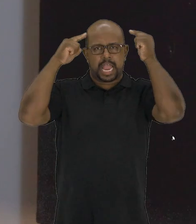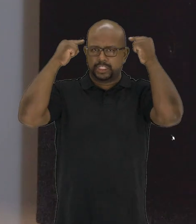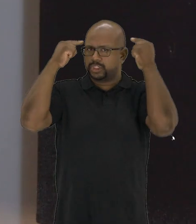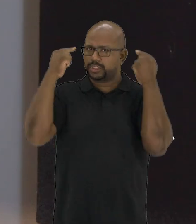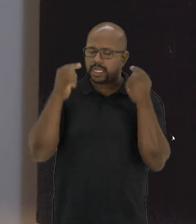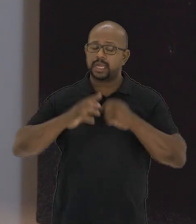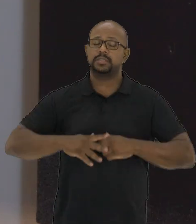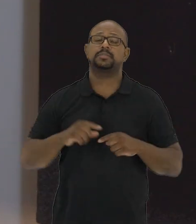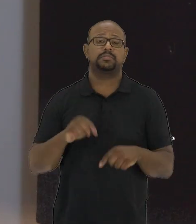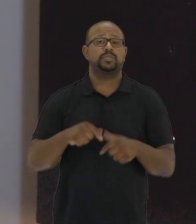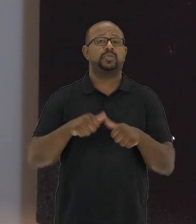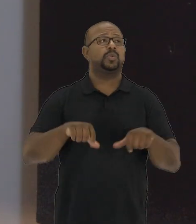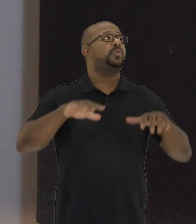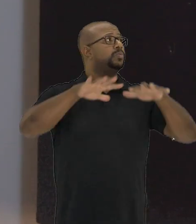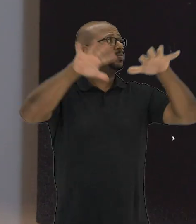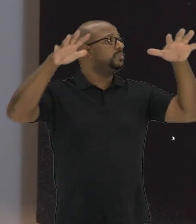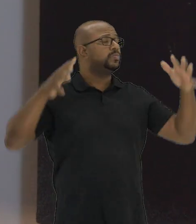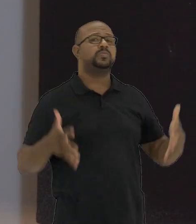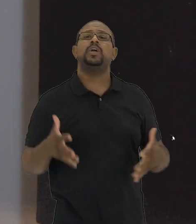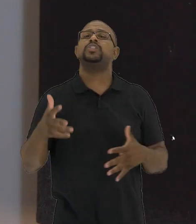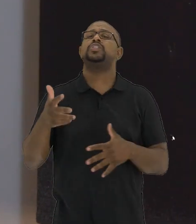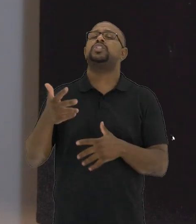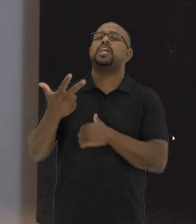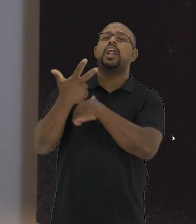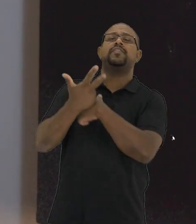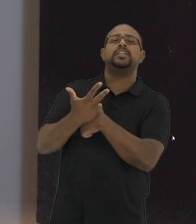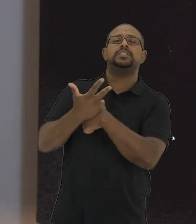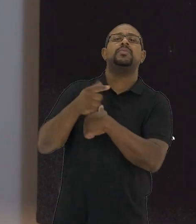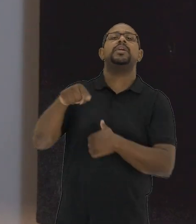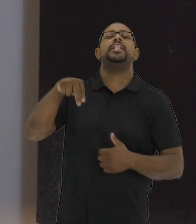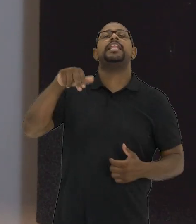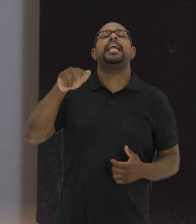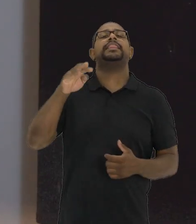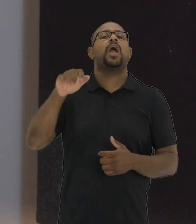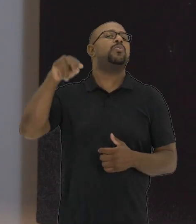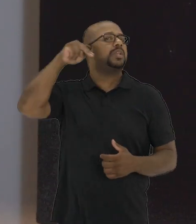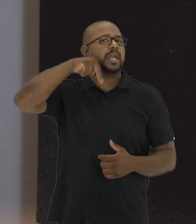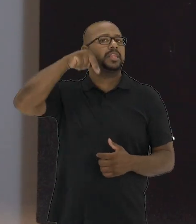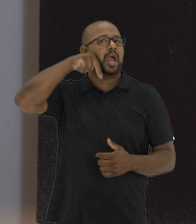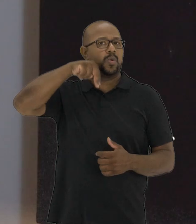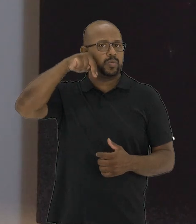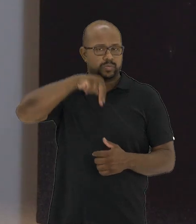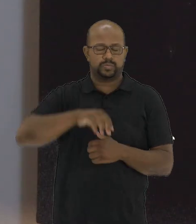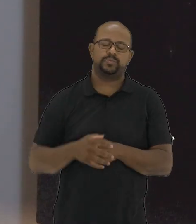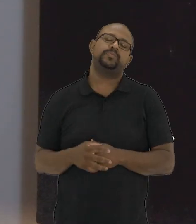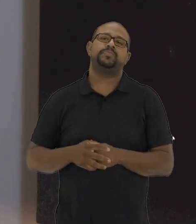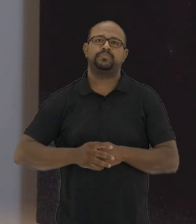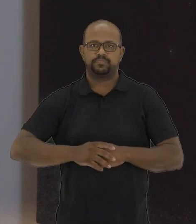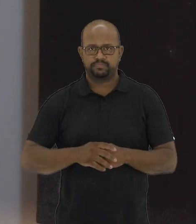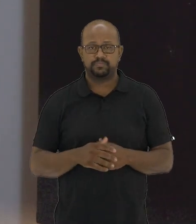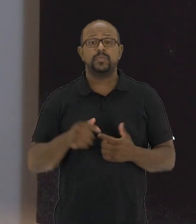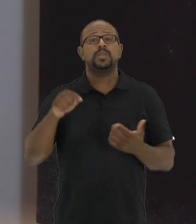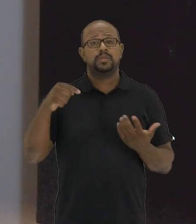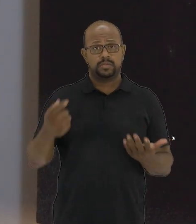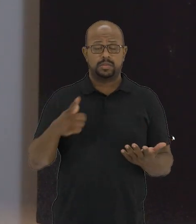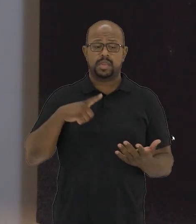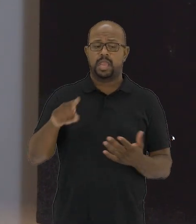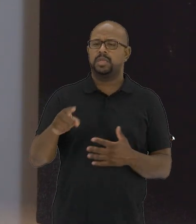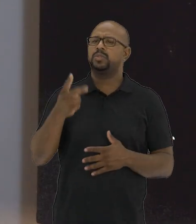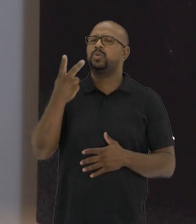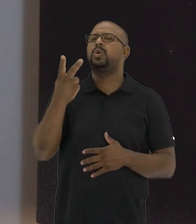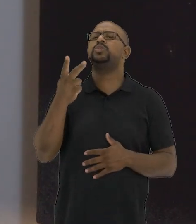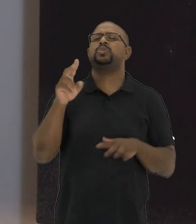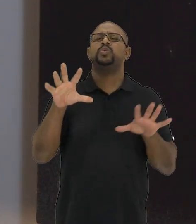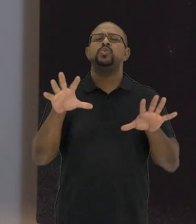curtos e cacheados e, neste momento, estou em um estúdio de gravação em Natal, Rio Grande do Norte. Atrás de mim, ao fundo,